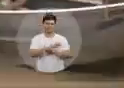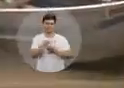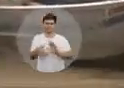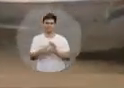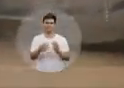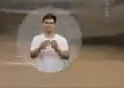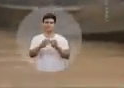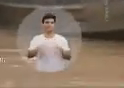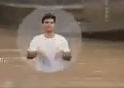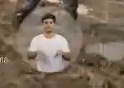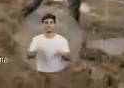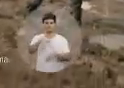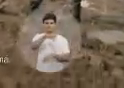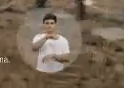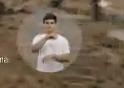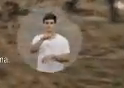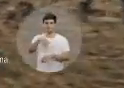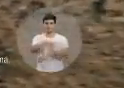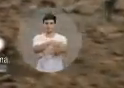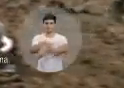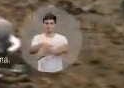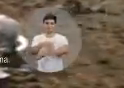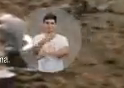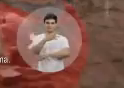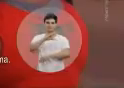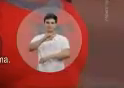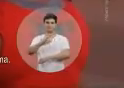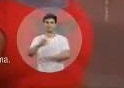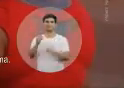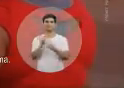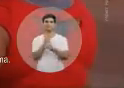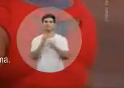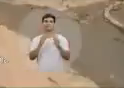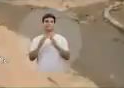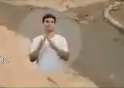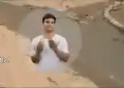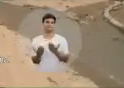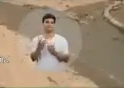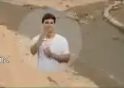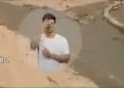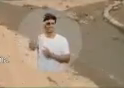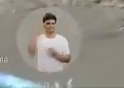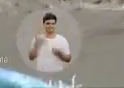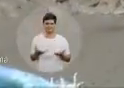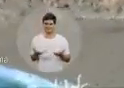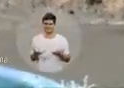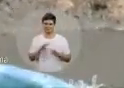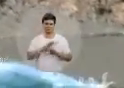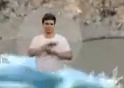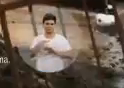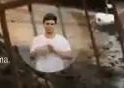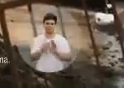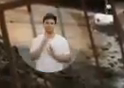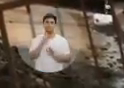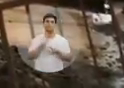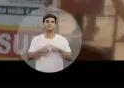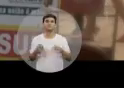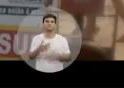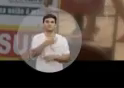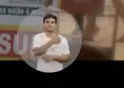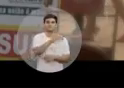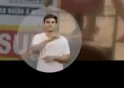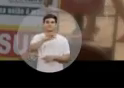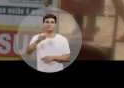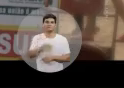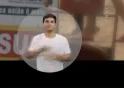tanto prejuízo. 700 ruas, 30 mil edificações, a casa das pessoas, tudo na lama. Mais de